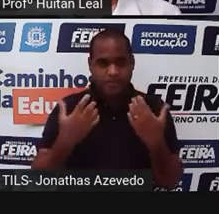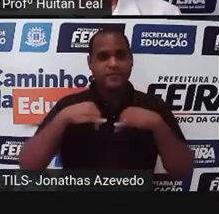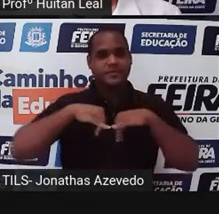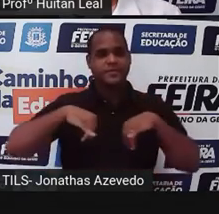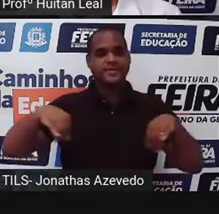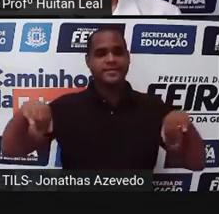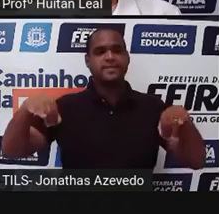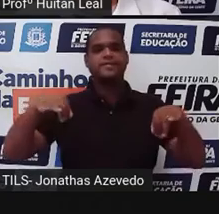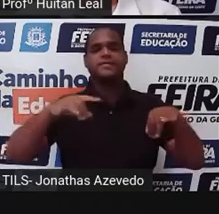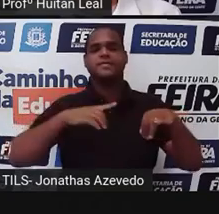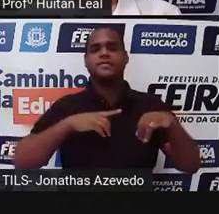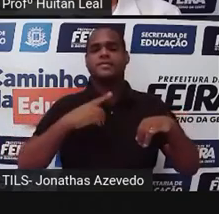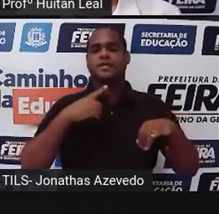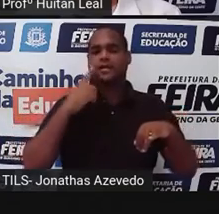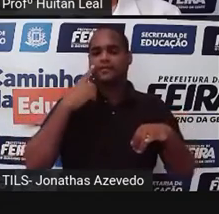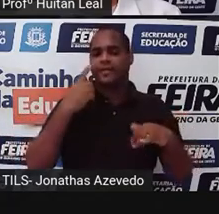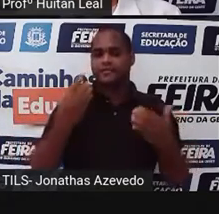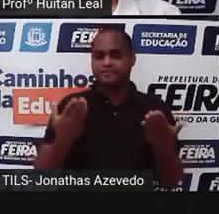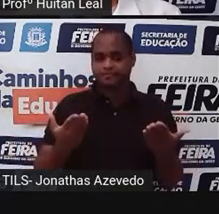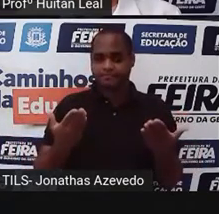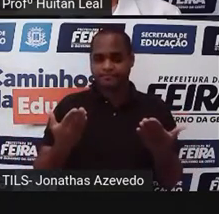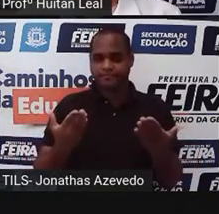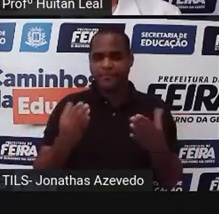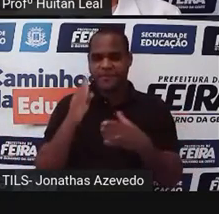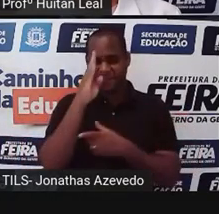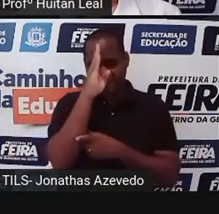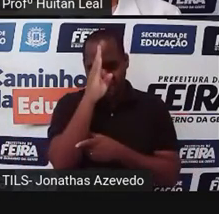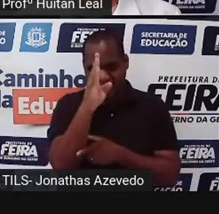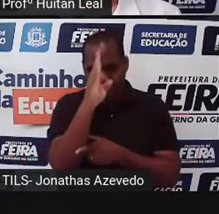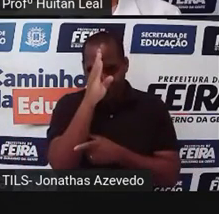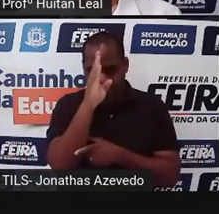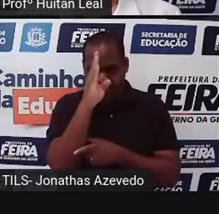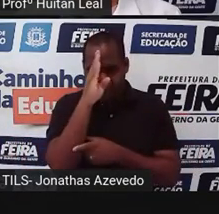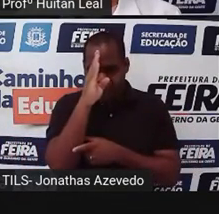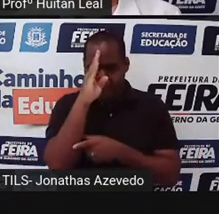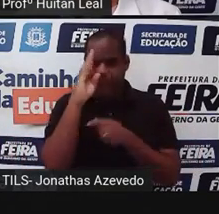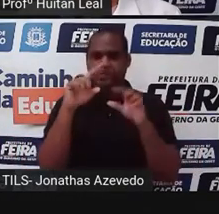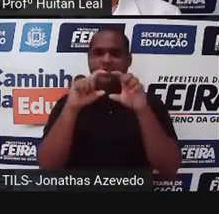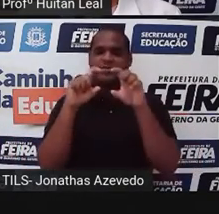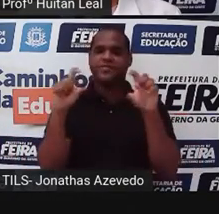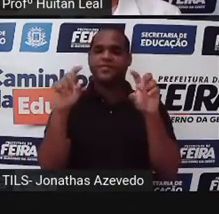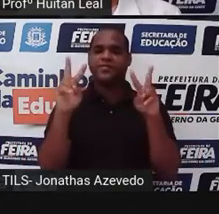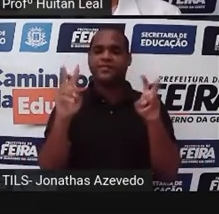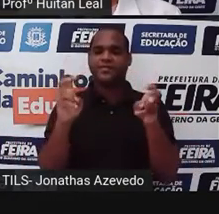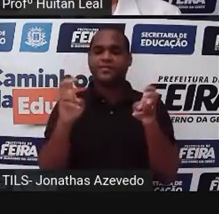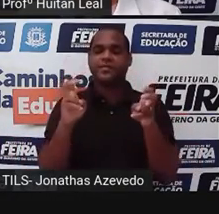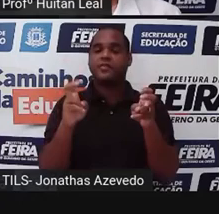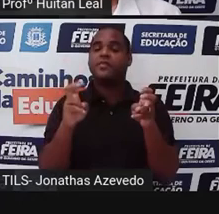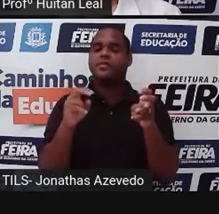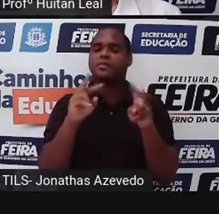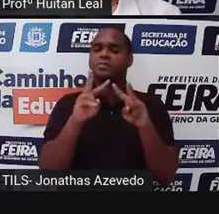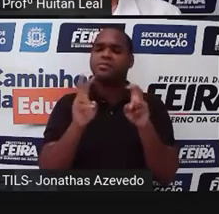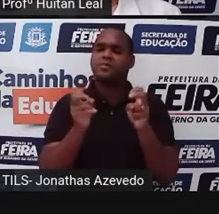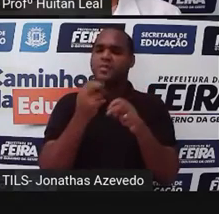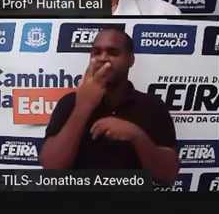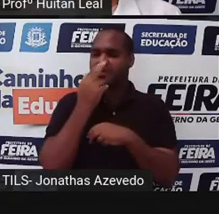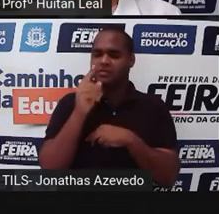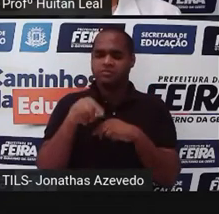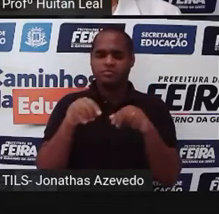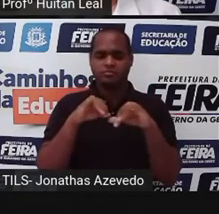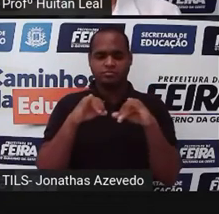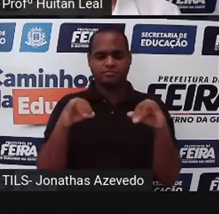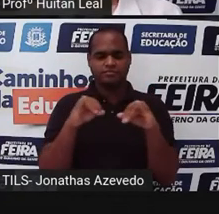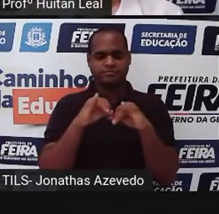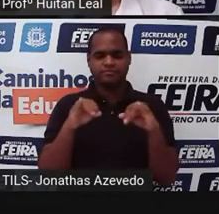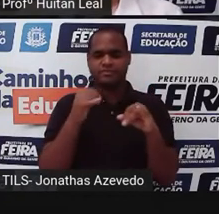não é? Que nós vimos lá em cima, olha aqui, o olho da notícia, é logo abaixo do título ou da manchete. um título, vamos dizer assim, o olho da notícia é